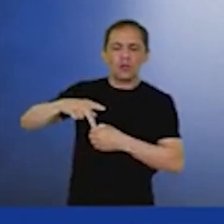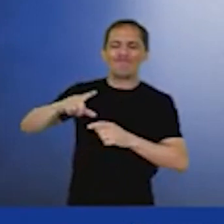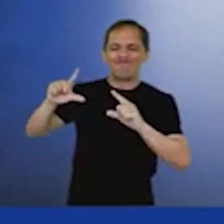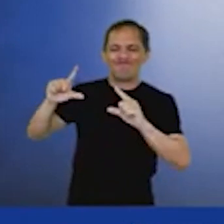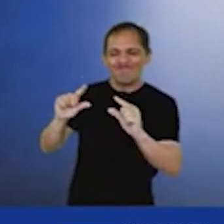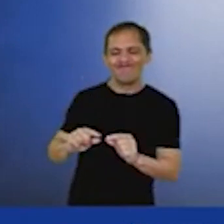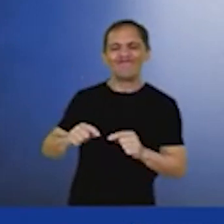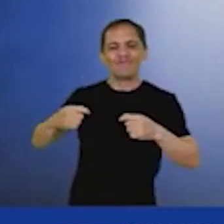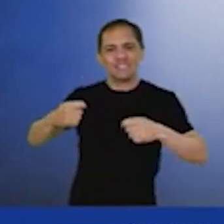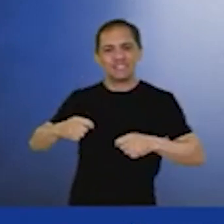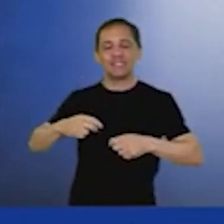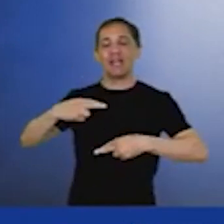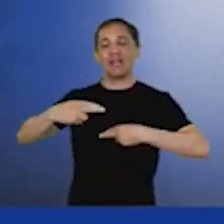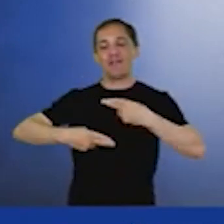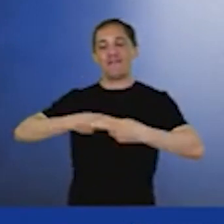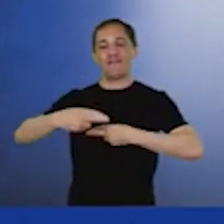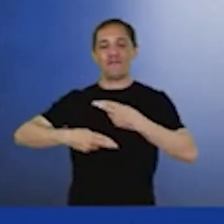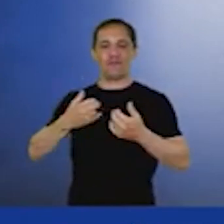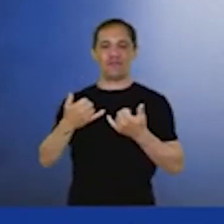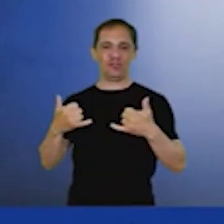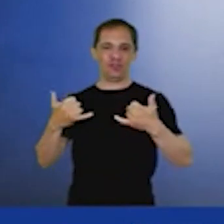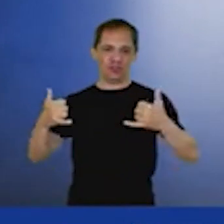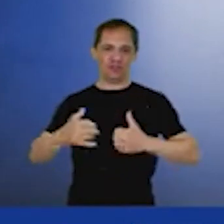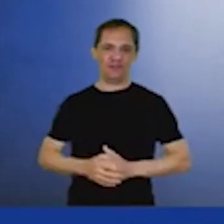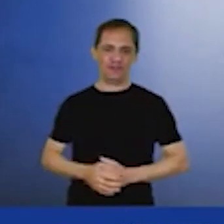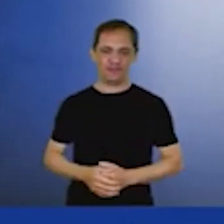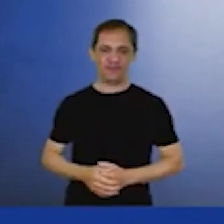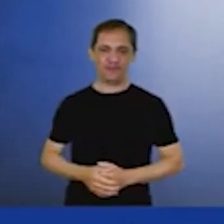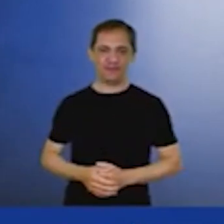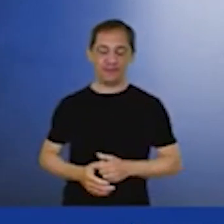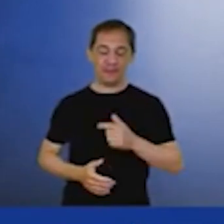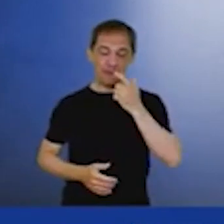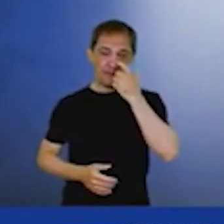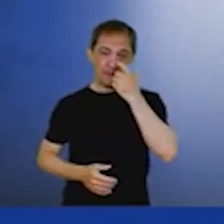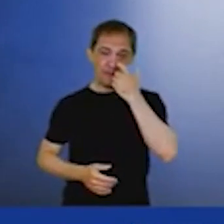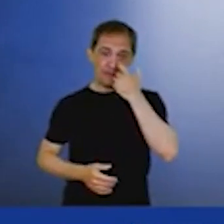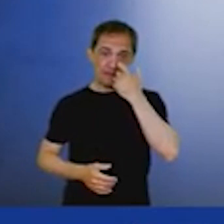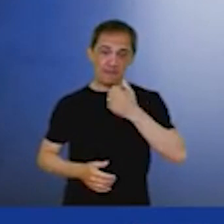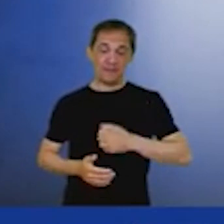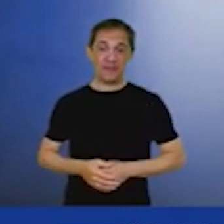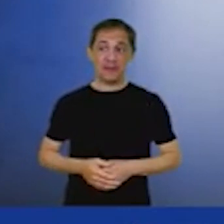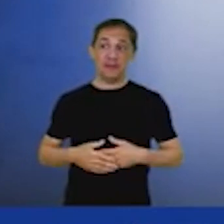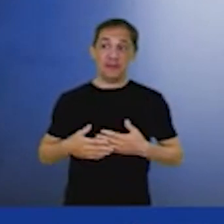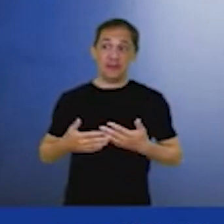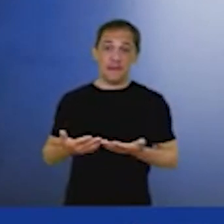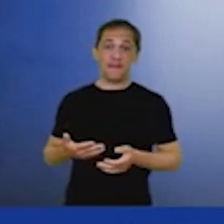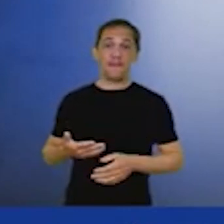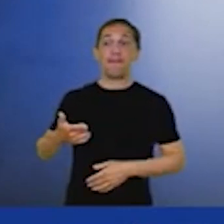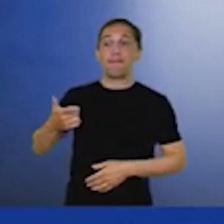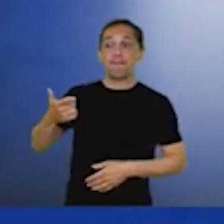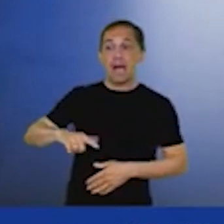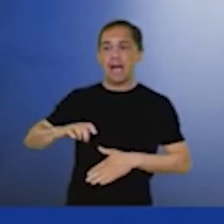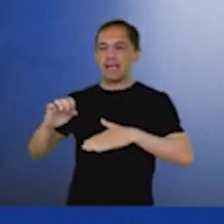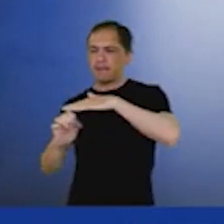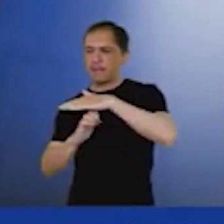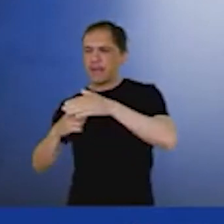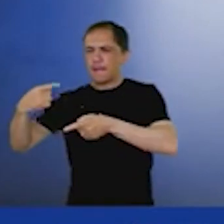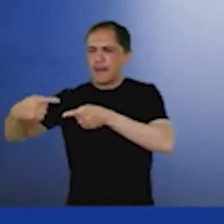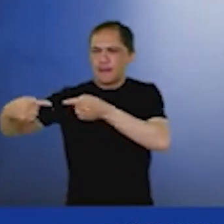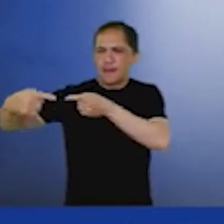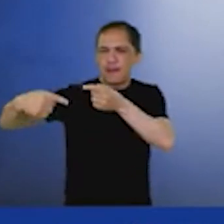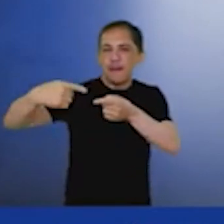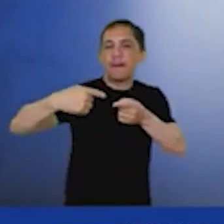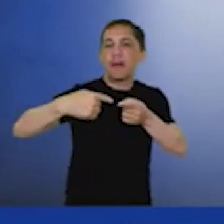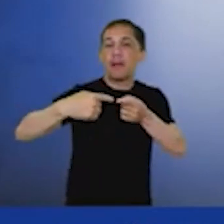acho que é bom a gente comentar é a competição. Um resultado de economia que é inquestionável, quanto mais competidores, menor tende a ser o preço. Então, para ter